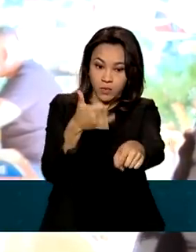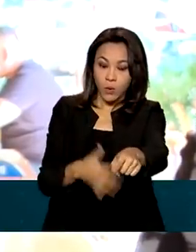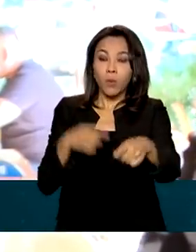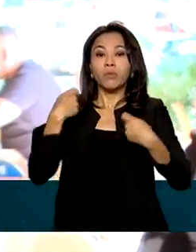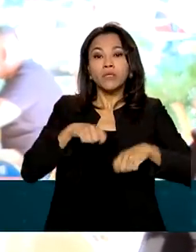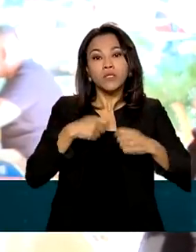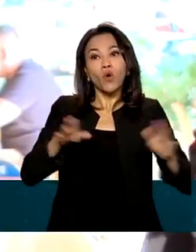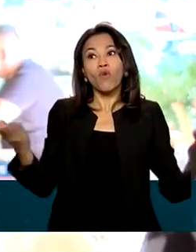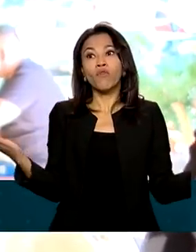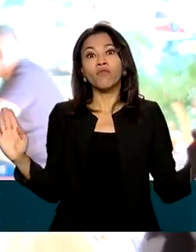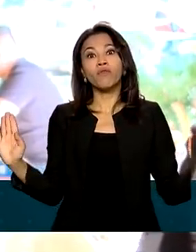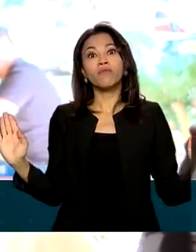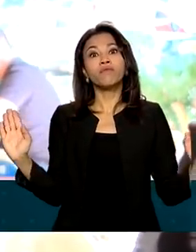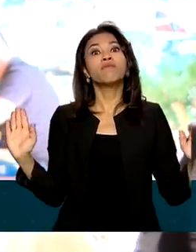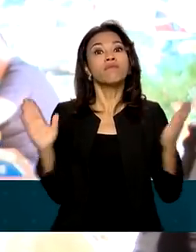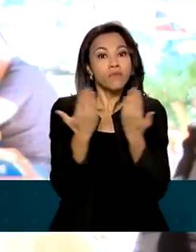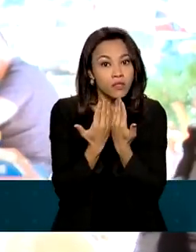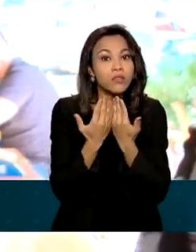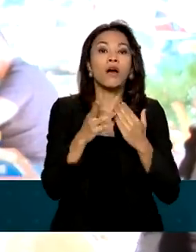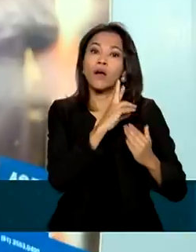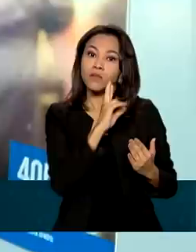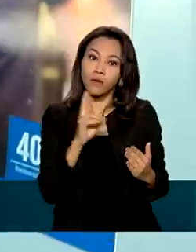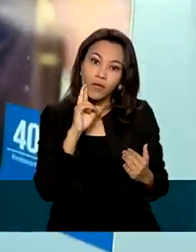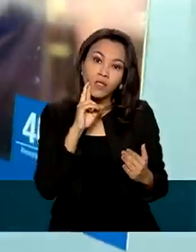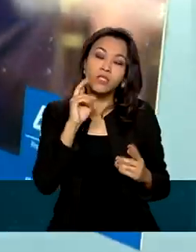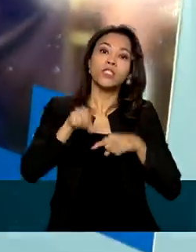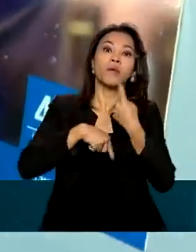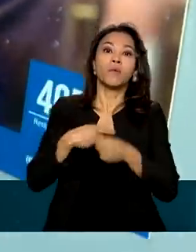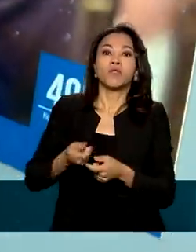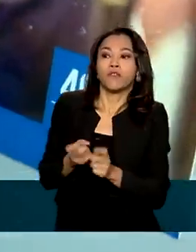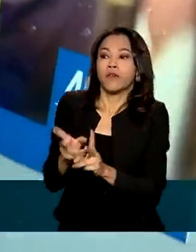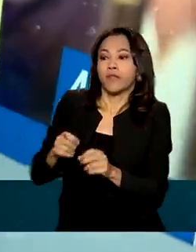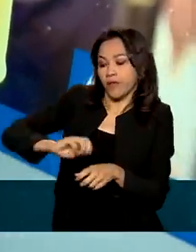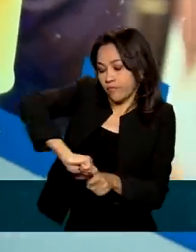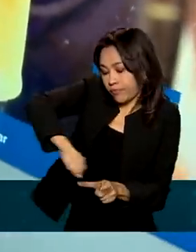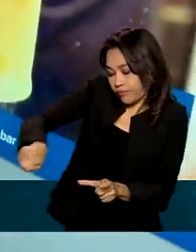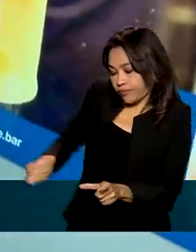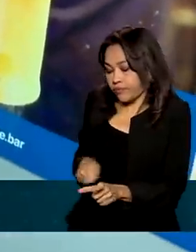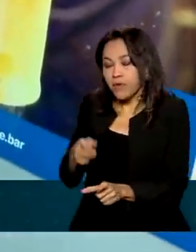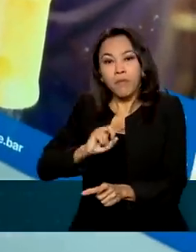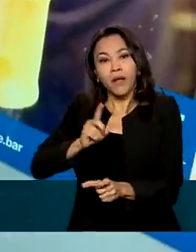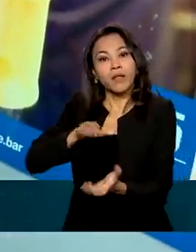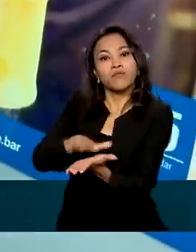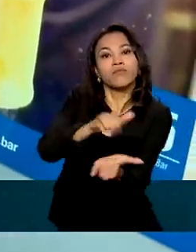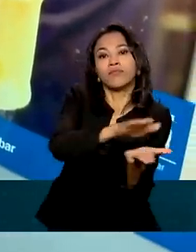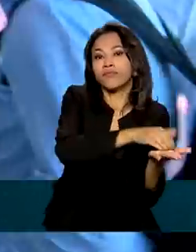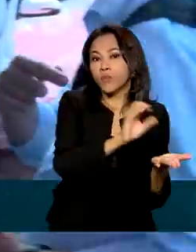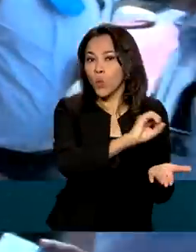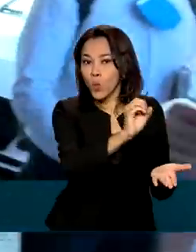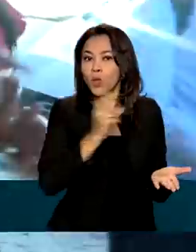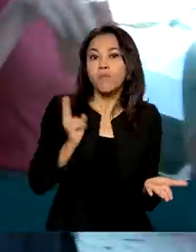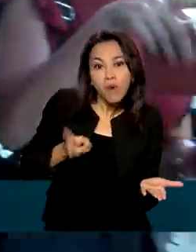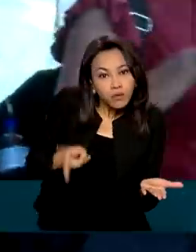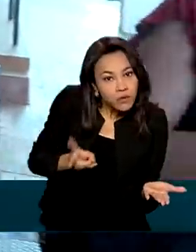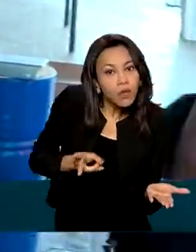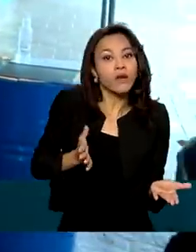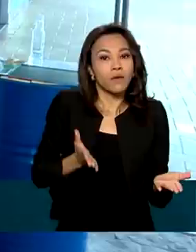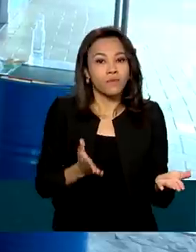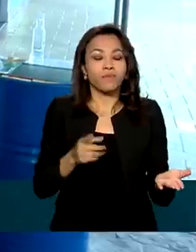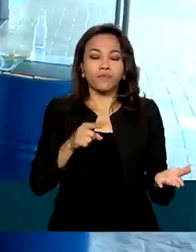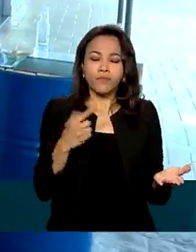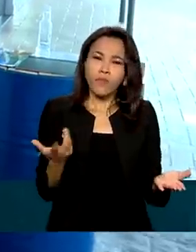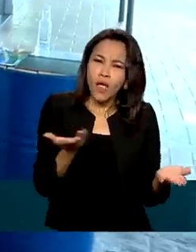fechar o restaurante e passou a vender marmitas para não demitir ninguém e se manter no mercado. Com a retomada